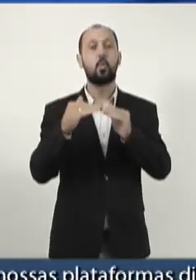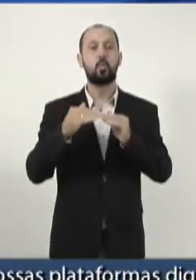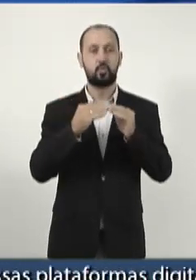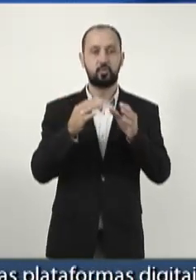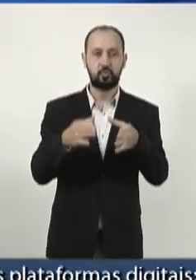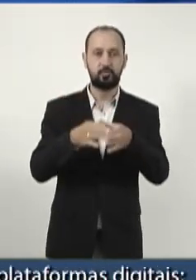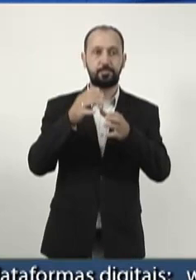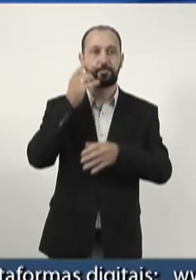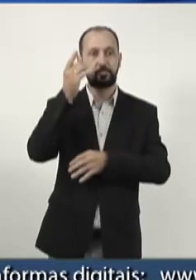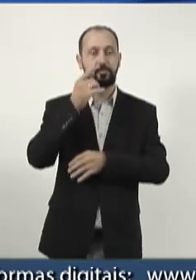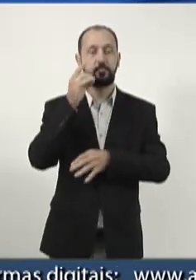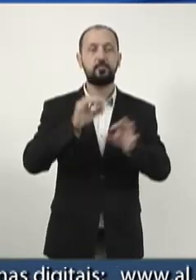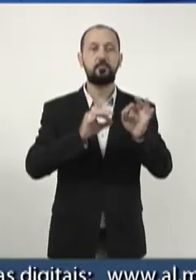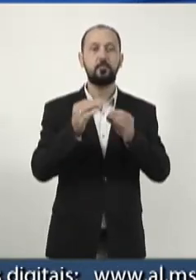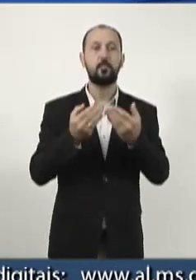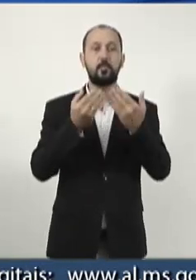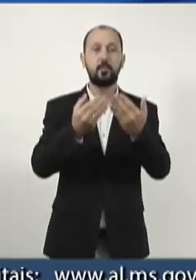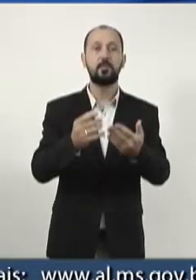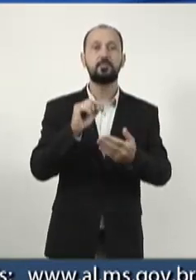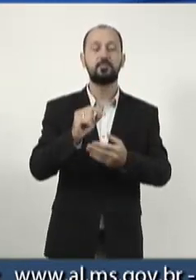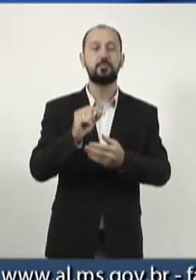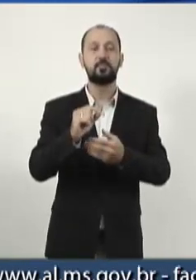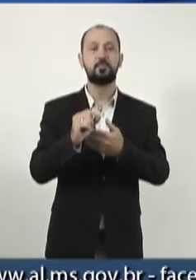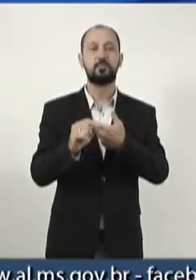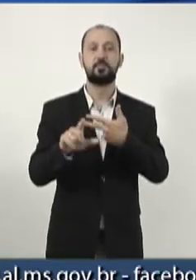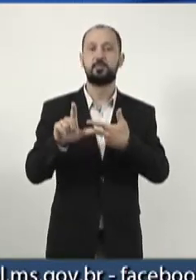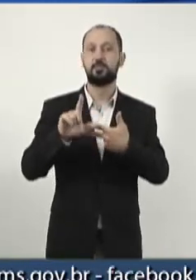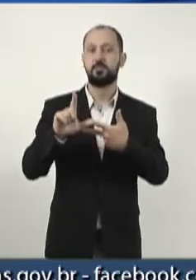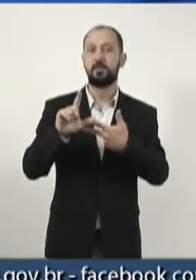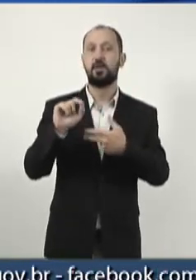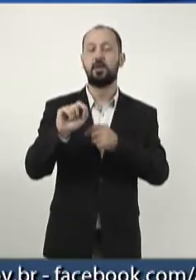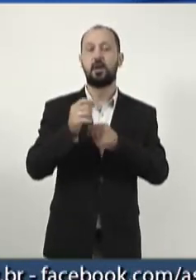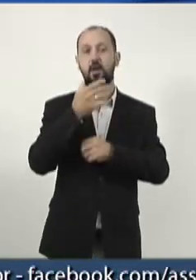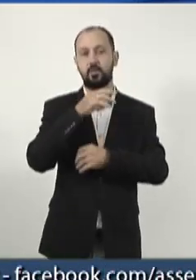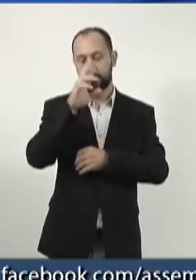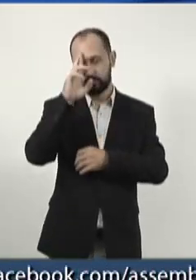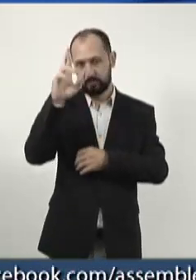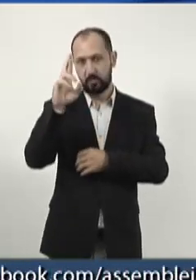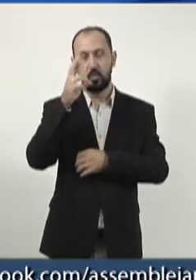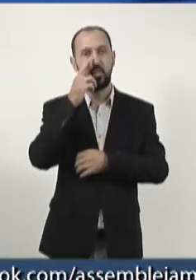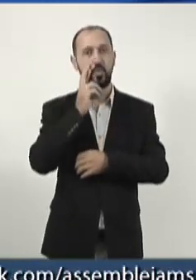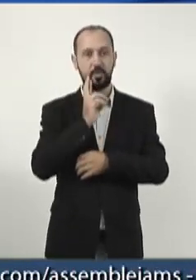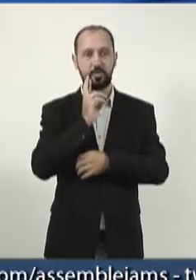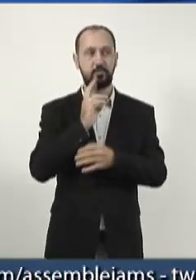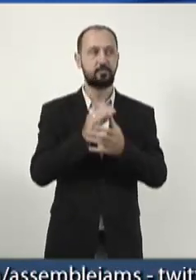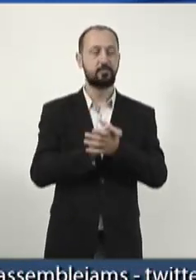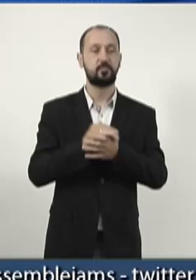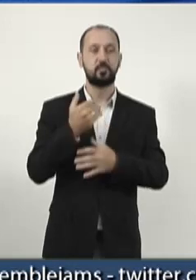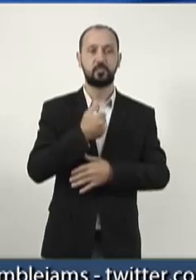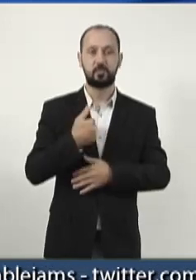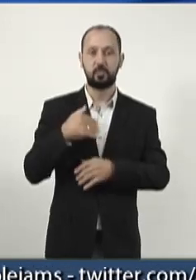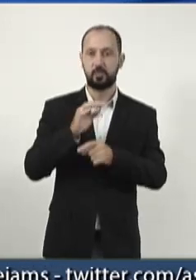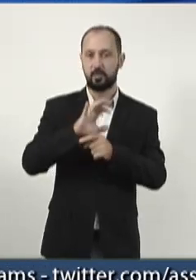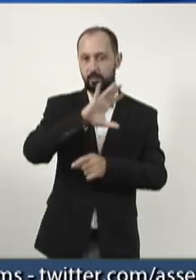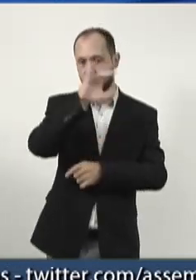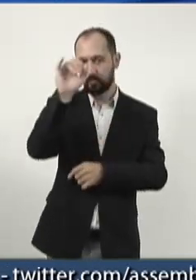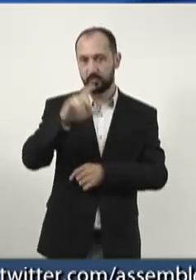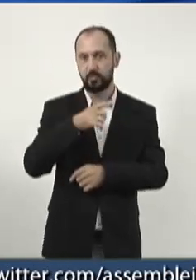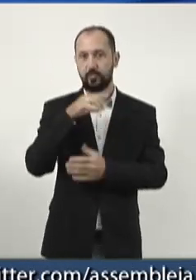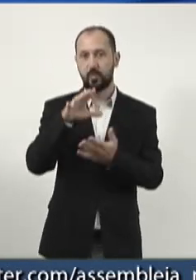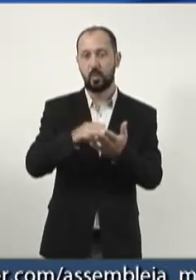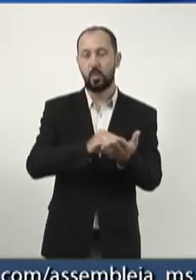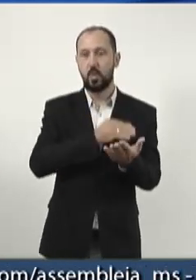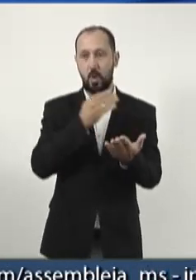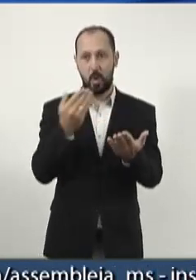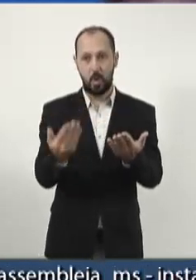para que seja encaminhado expediente do Poder Legislativo ao Excelentíssimo Senhor Eduardo Corrêa Rídeo, Governador do Estado de Mato Grosso do Sul, com cópia ao